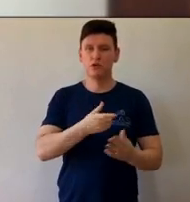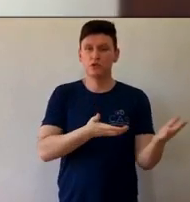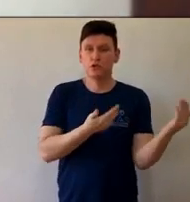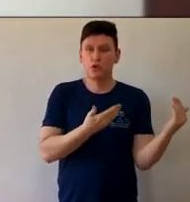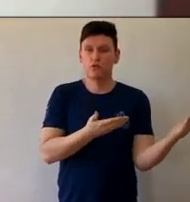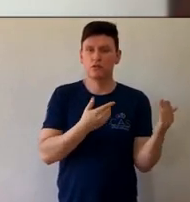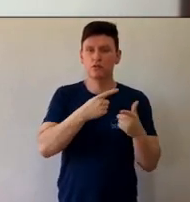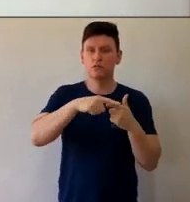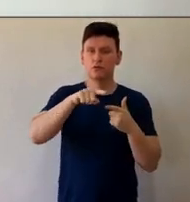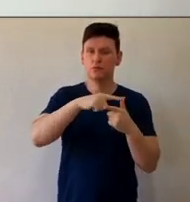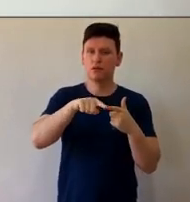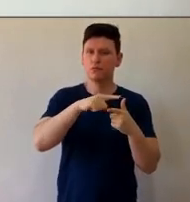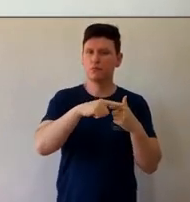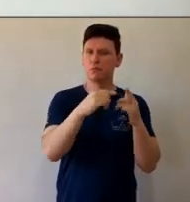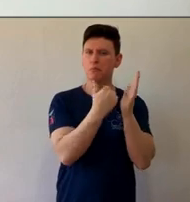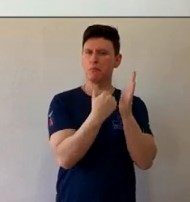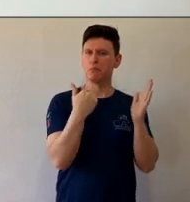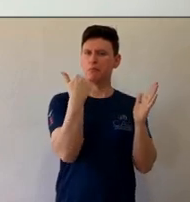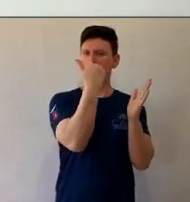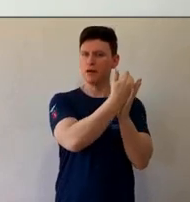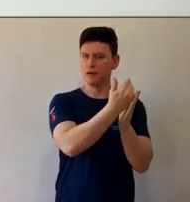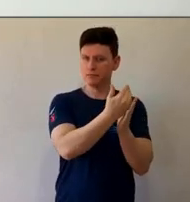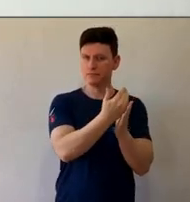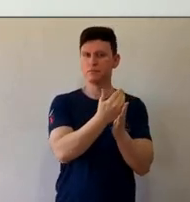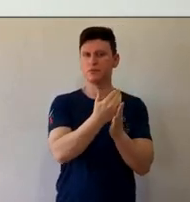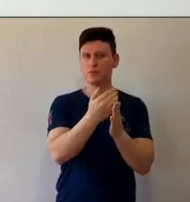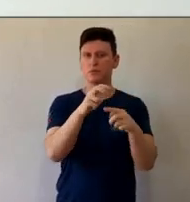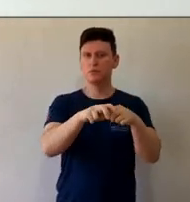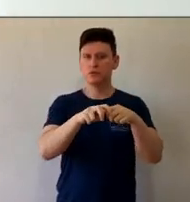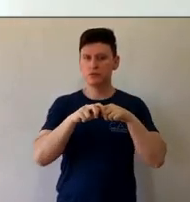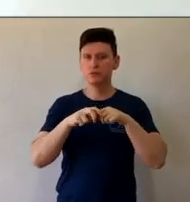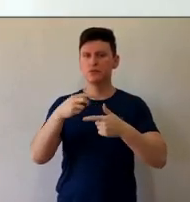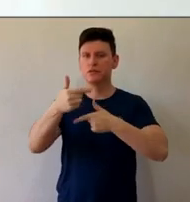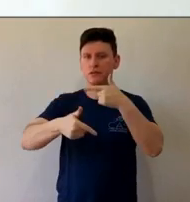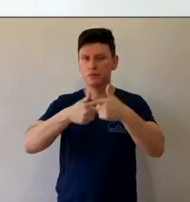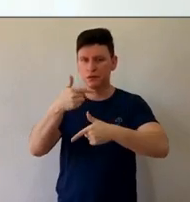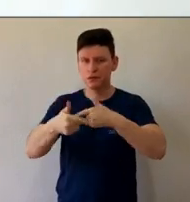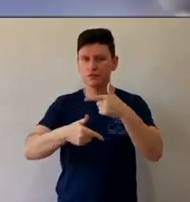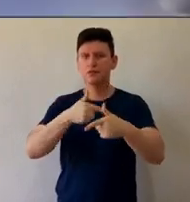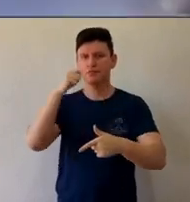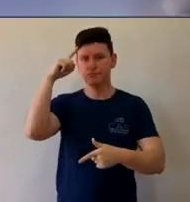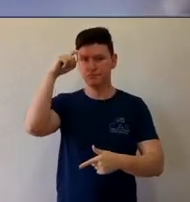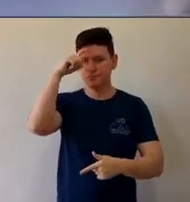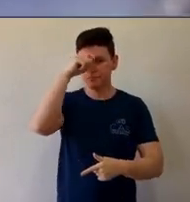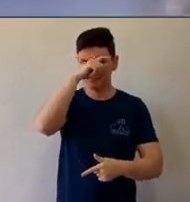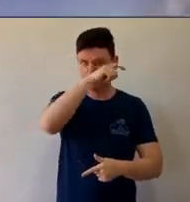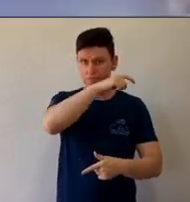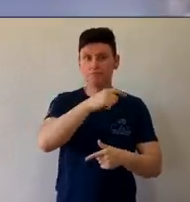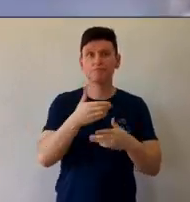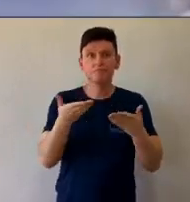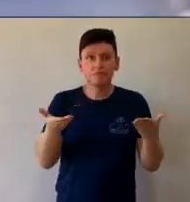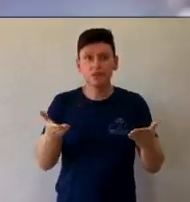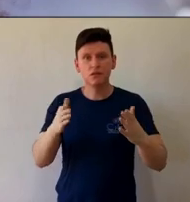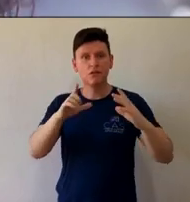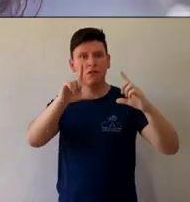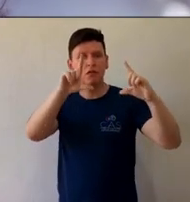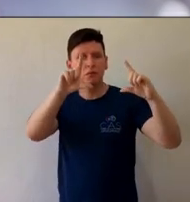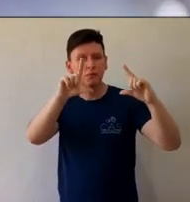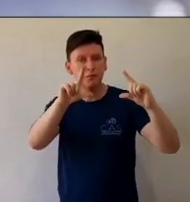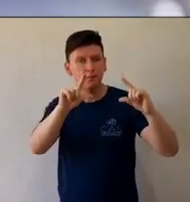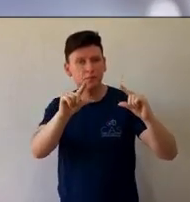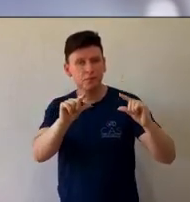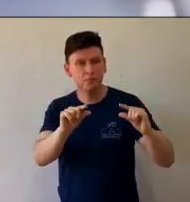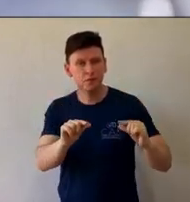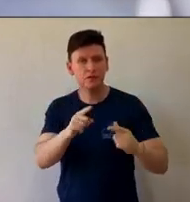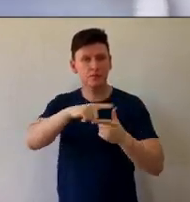dos nossos jovens aumentaram mais do que nunca, dificultando o desenvolvimento do trabalho de vocês. Para diminuir isso e para que o